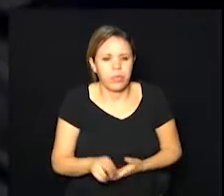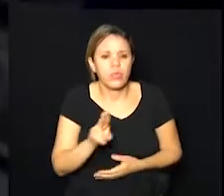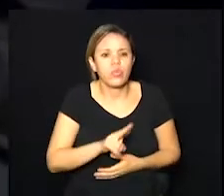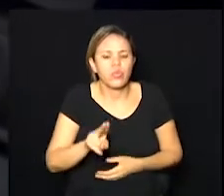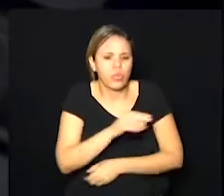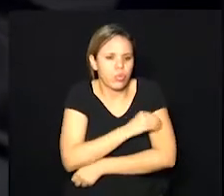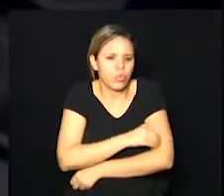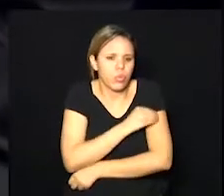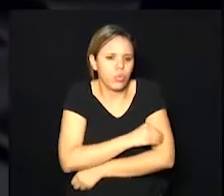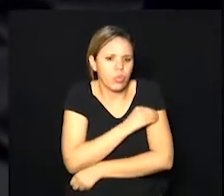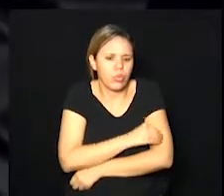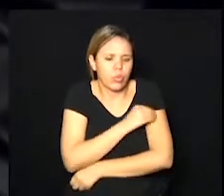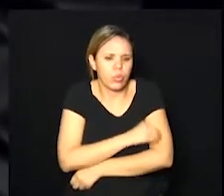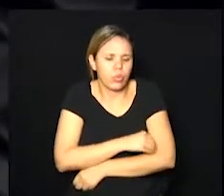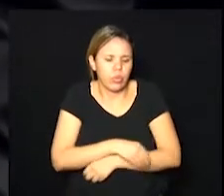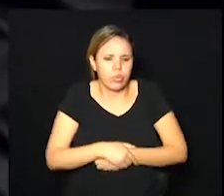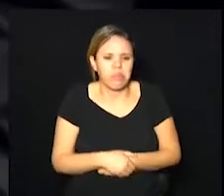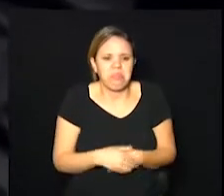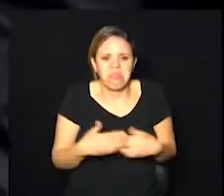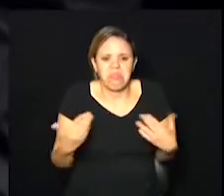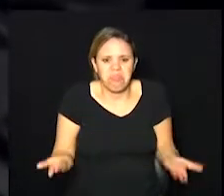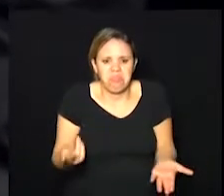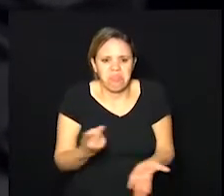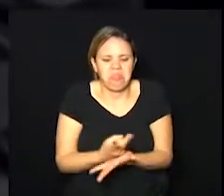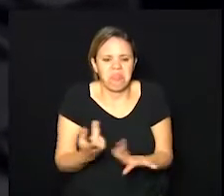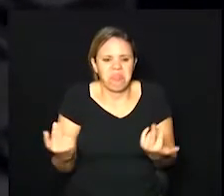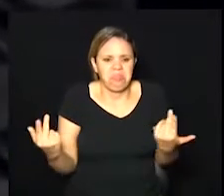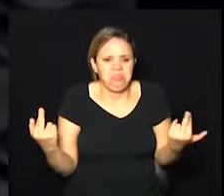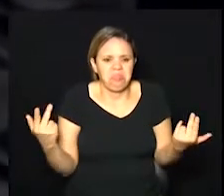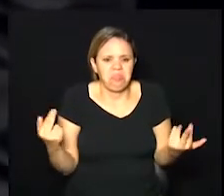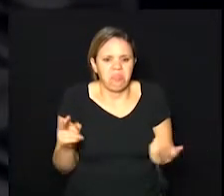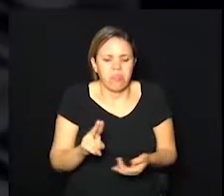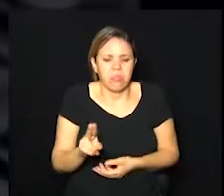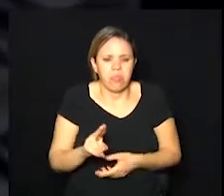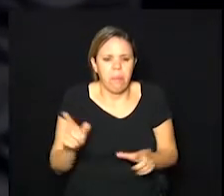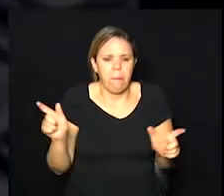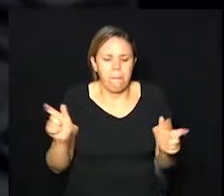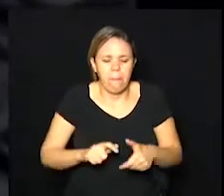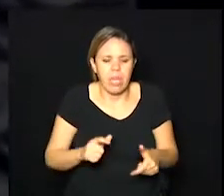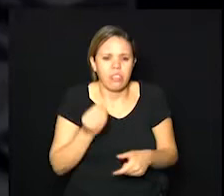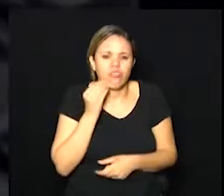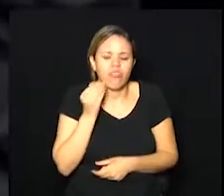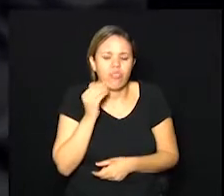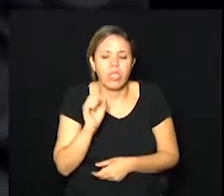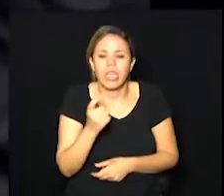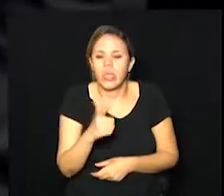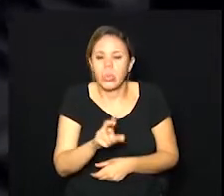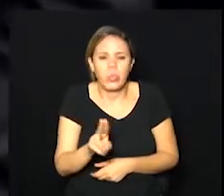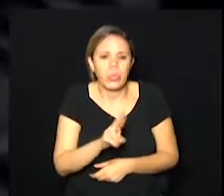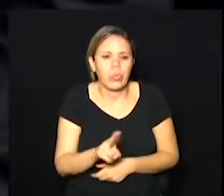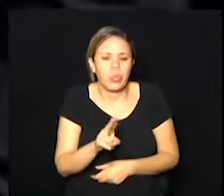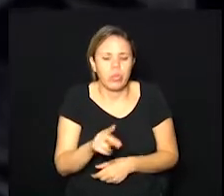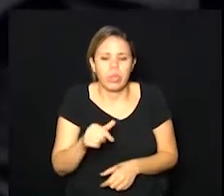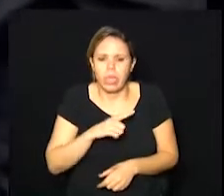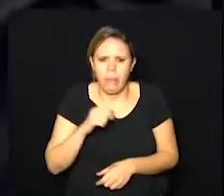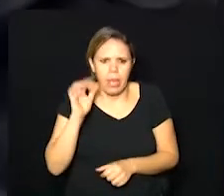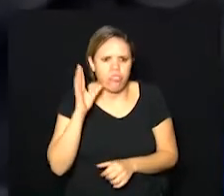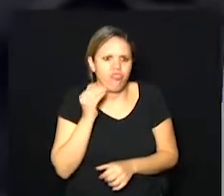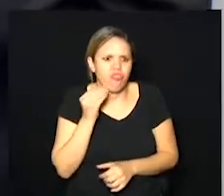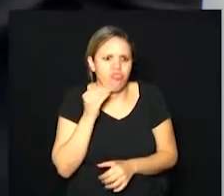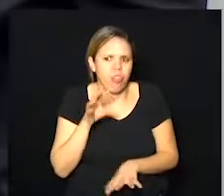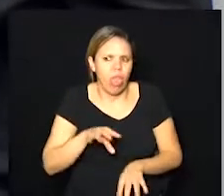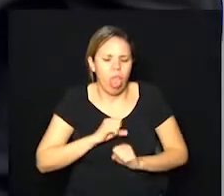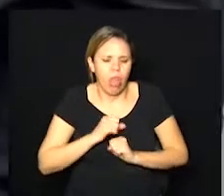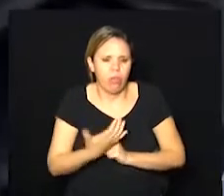álcool em gel aí também mesma coisa quem usa tem menos chance e quem não usa tem mais chance tem mais chance duas